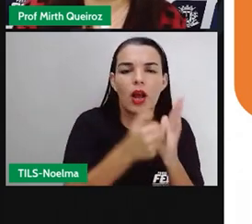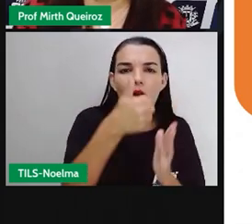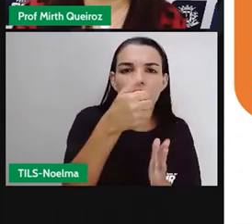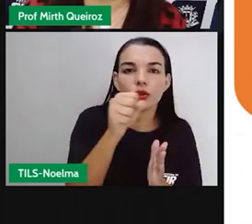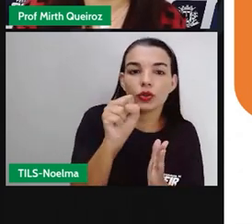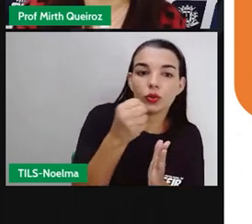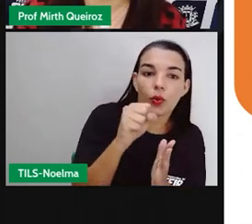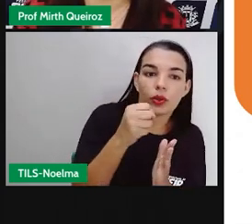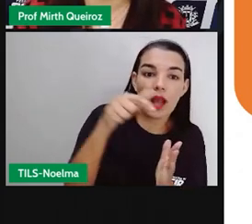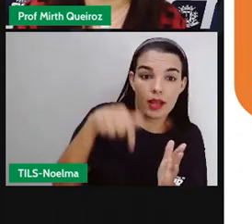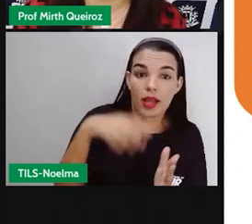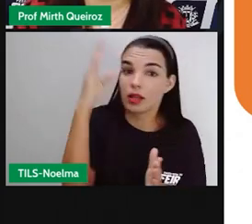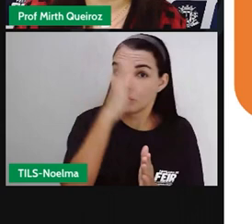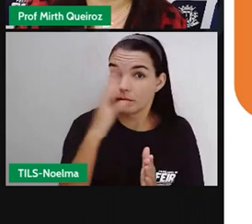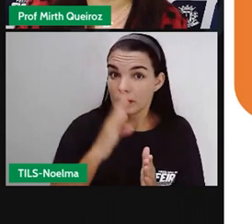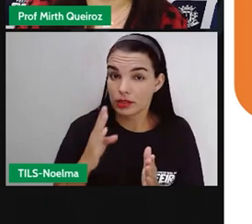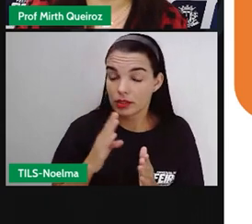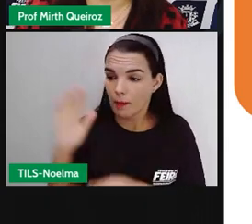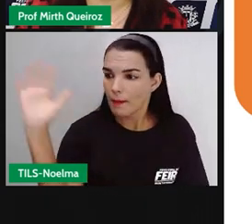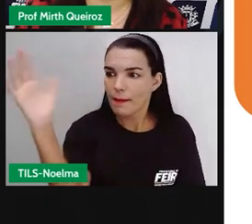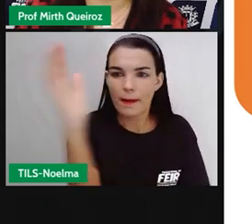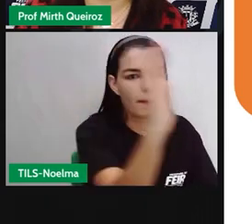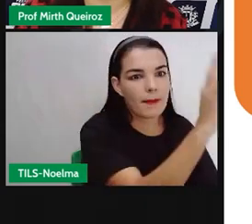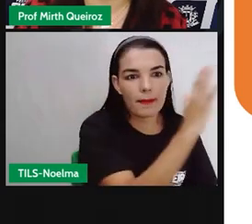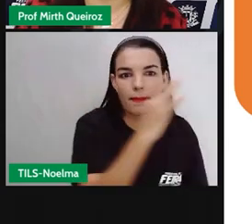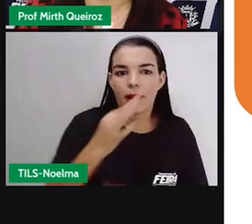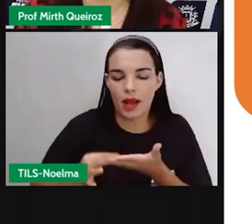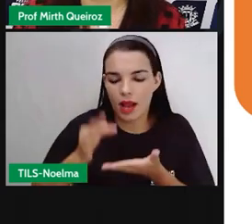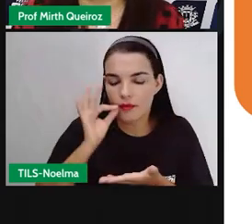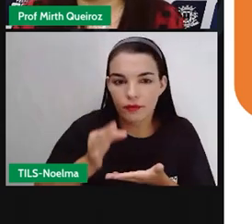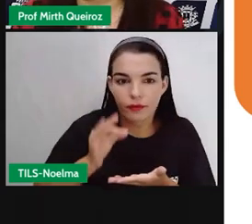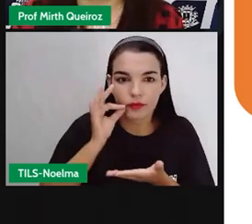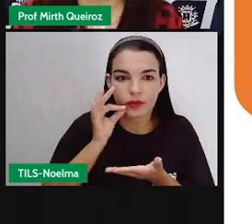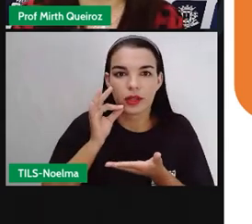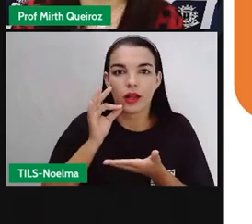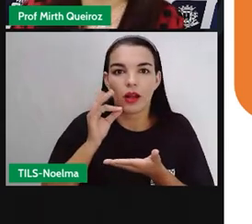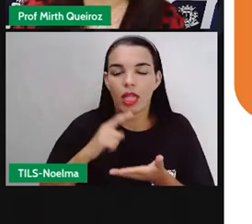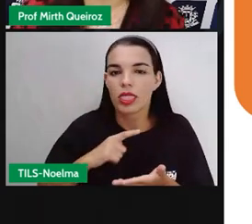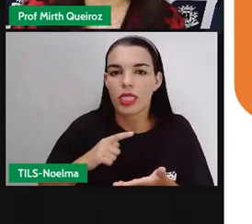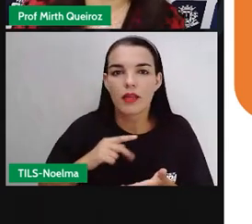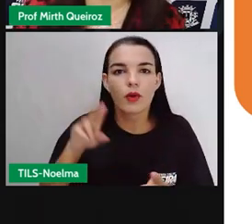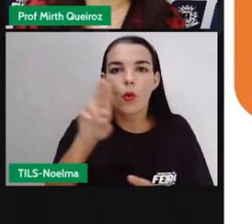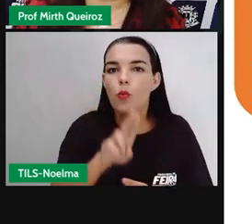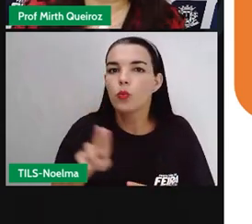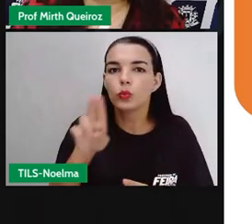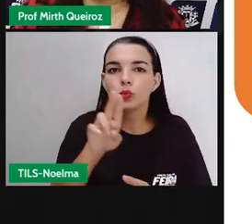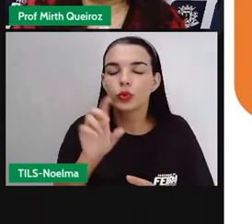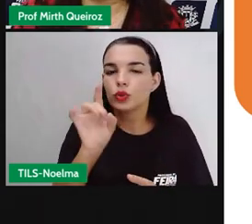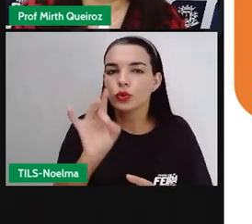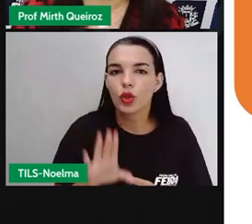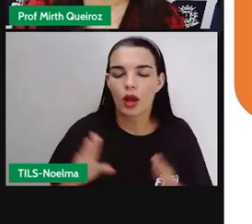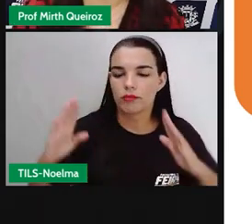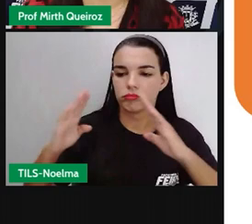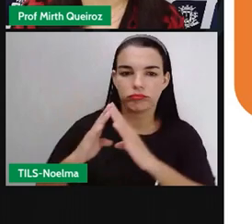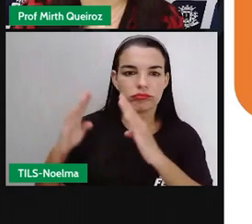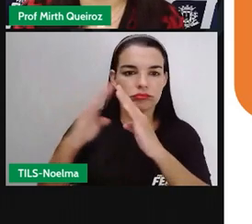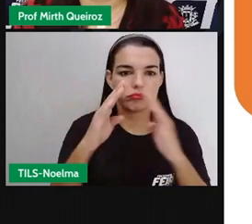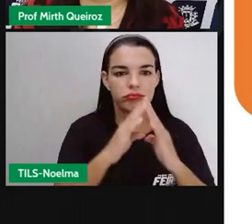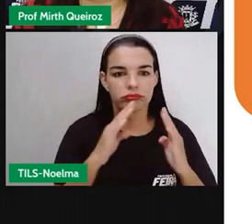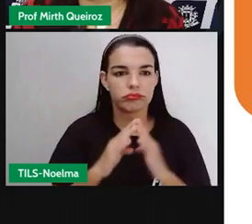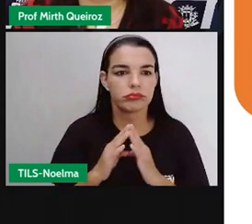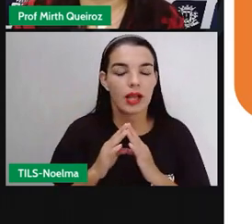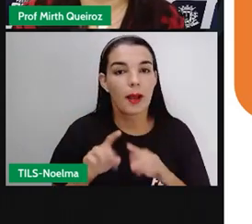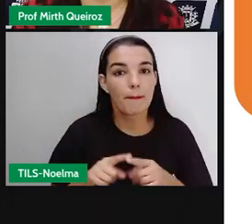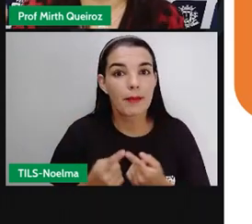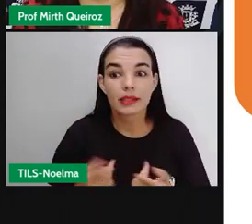Brasil, as plantações de café por muito tempo serviu para o consumo doméstico e até hoje, né, se utiliza